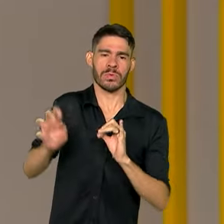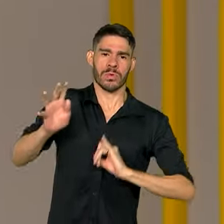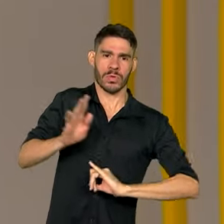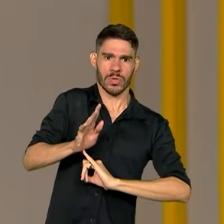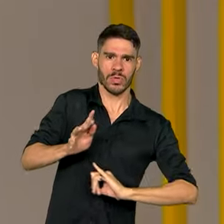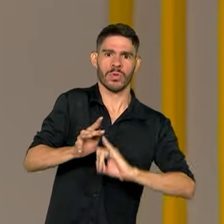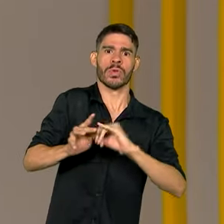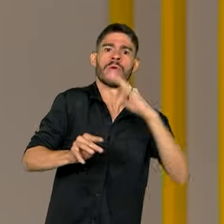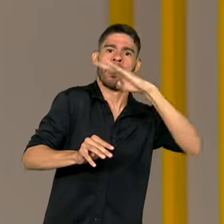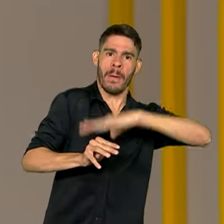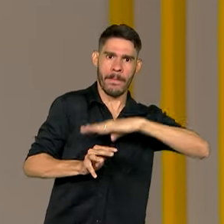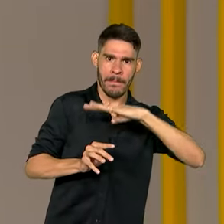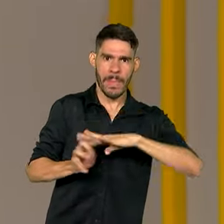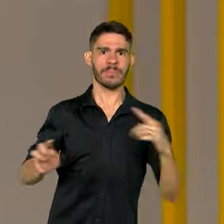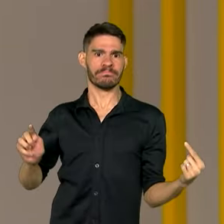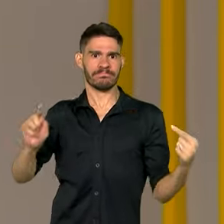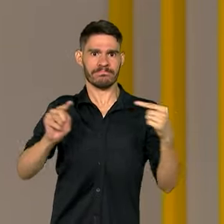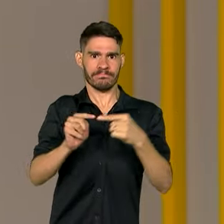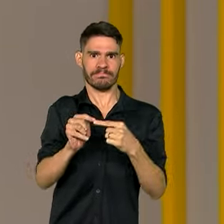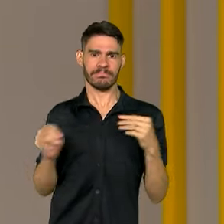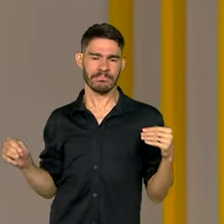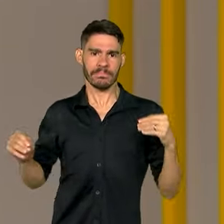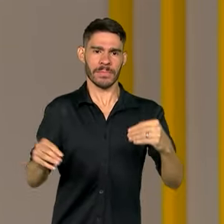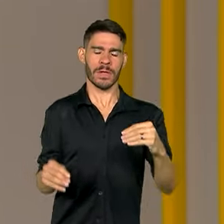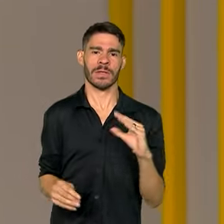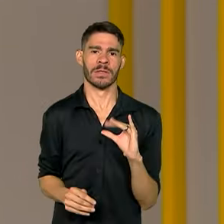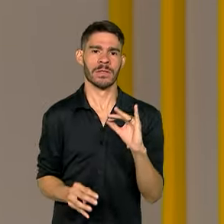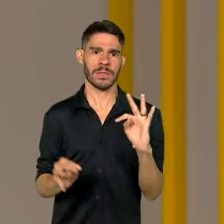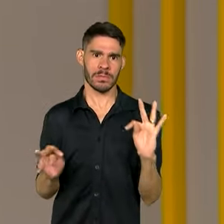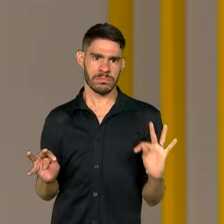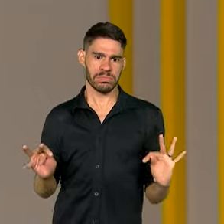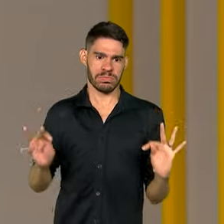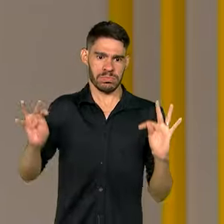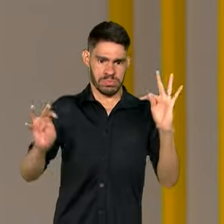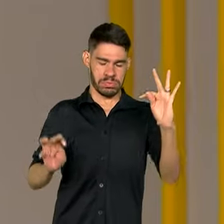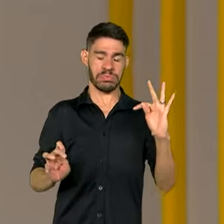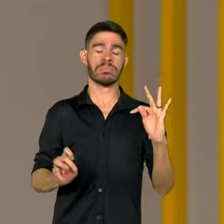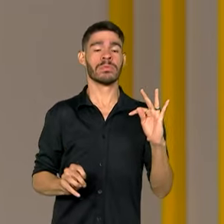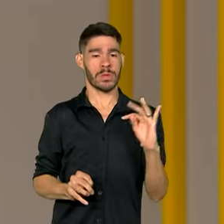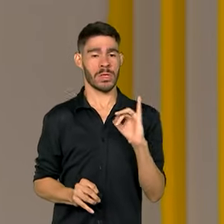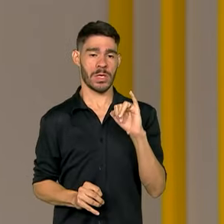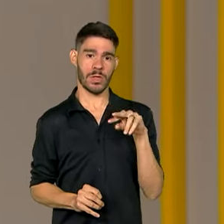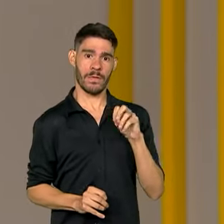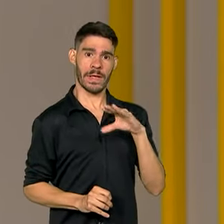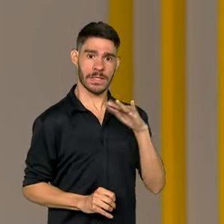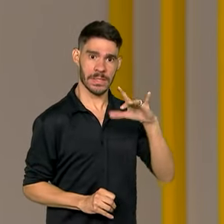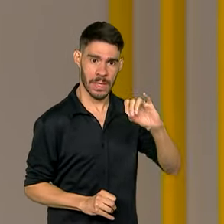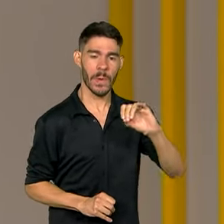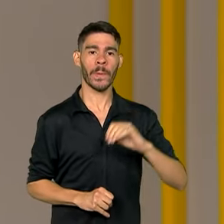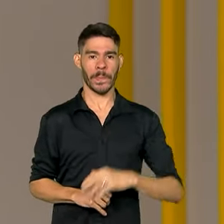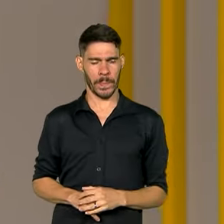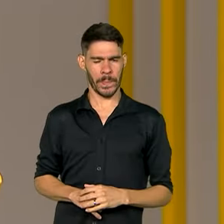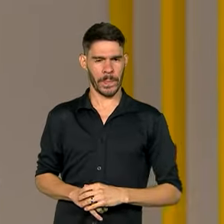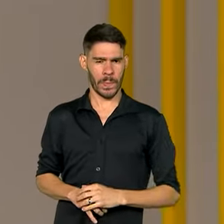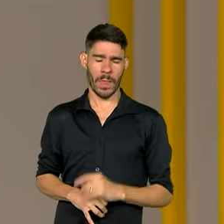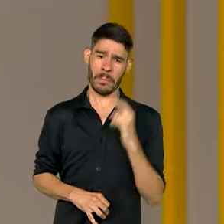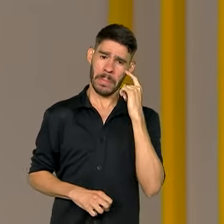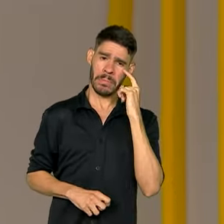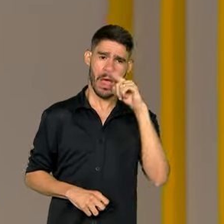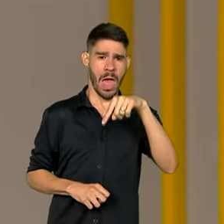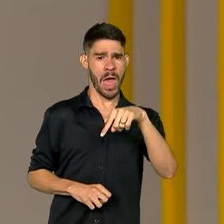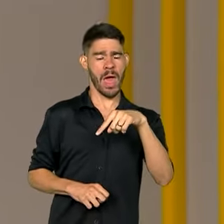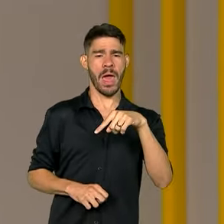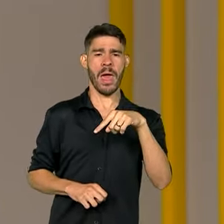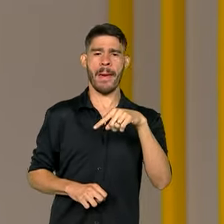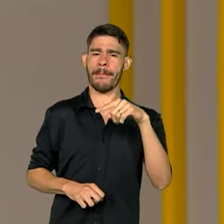Pura e Aplicada, vinculado ao Ministério da Ciência, Tecnologia e Inovação. A expectativa é que mais de